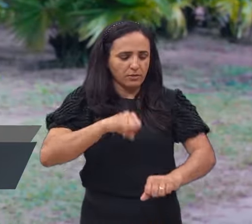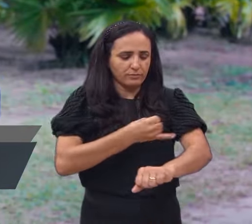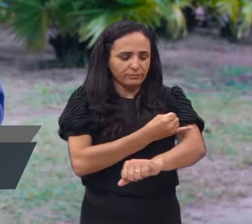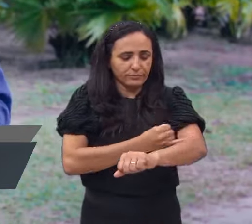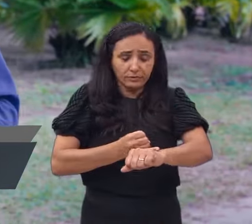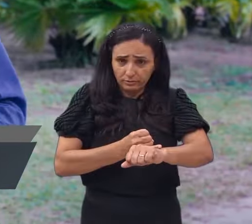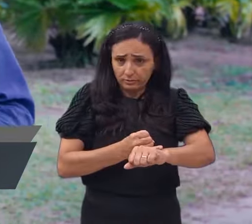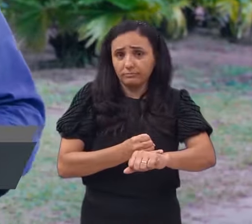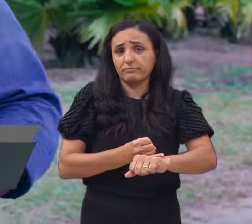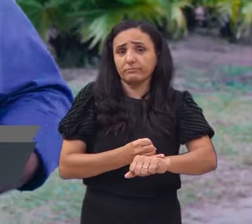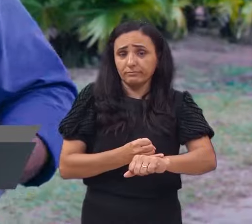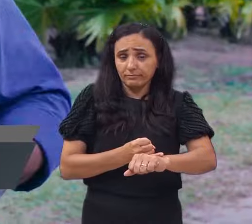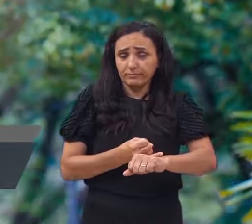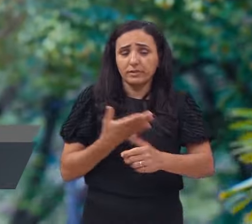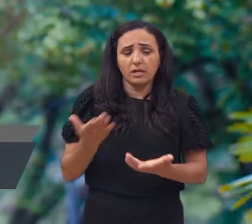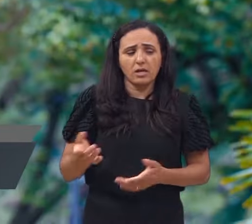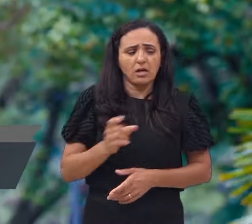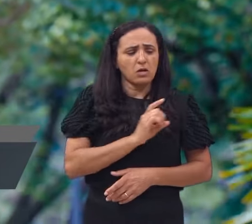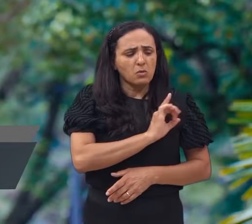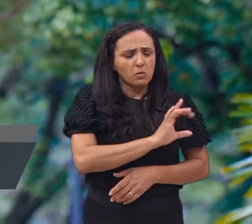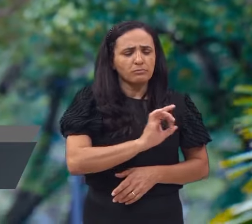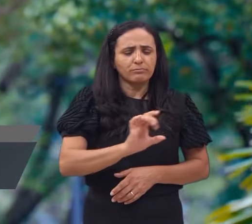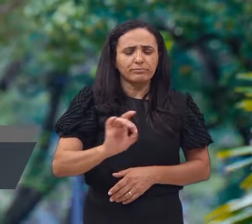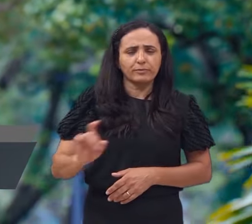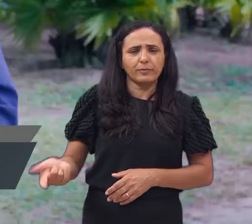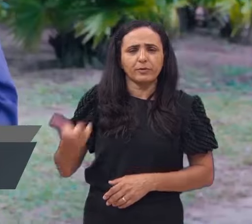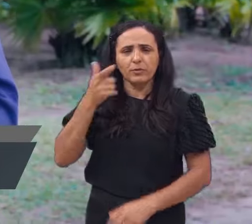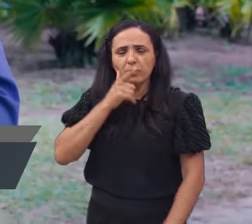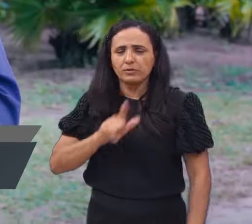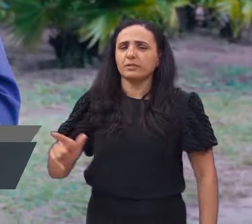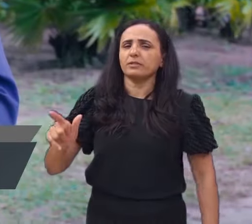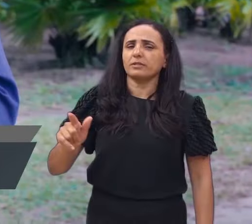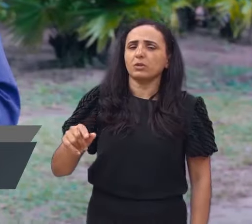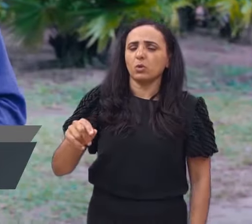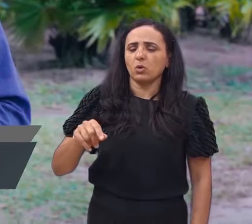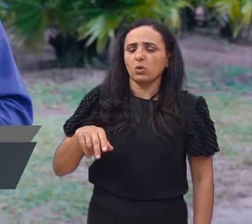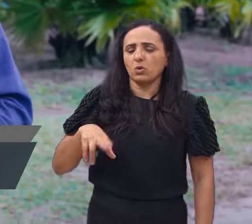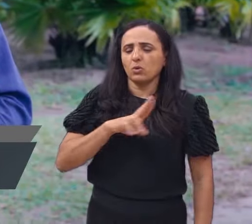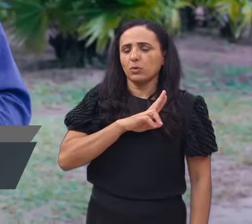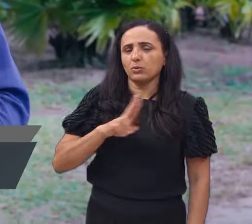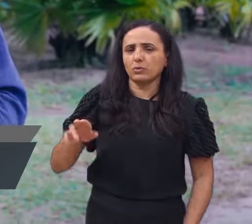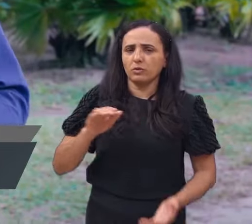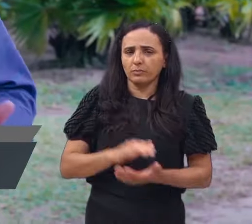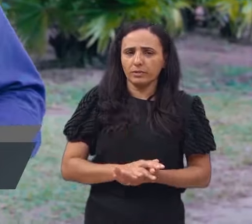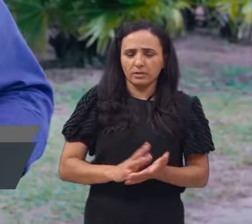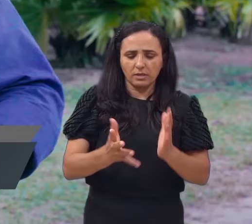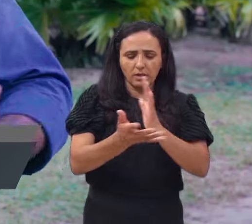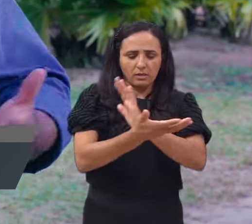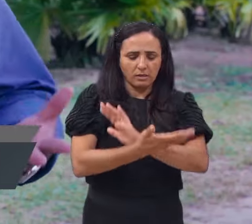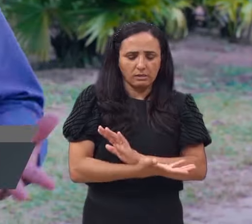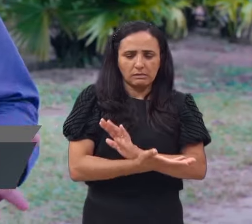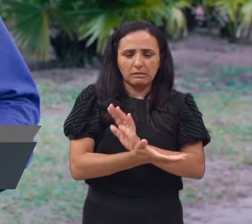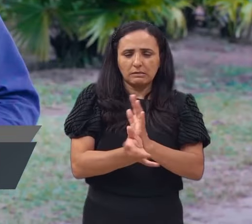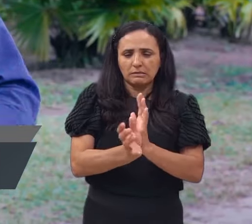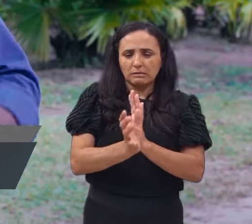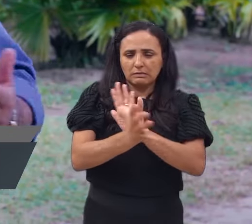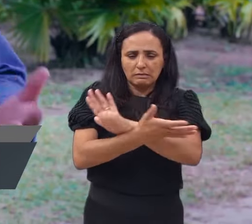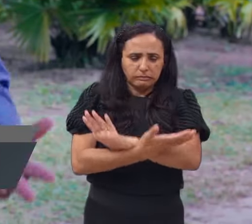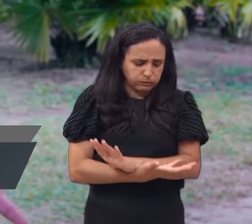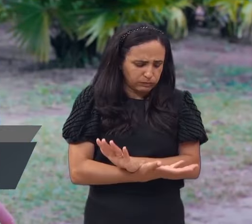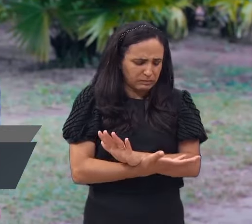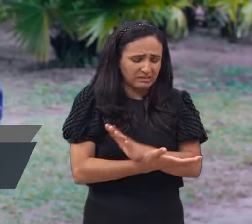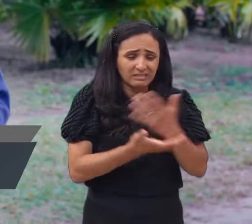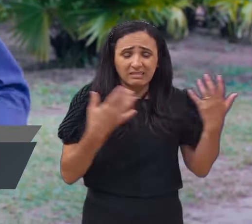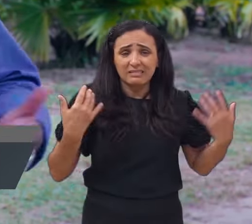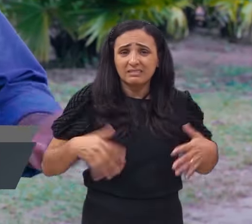de Êxodo, porque o Senhor queria dar nomes àqueles que estavam escravizados. Quem é escravo não tem nome, não tem expectativa,